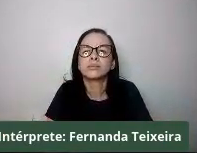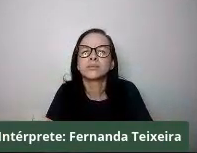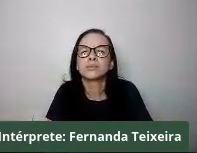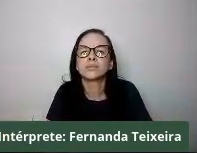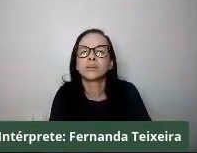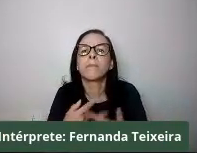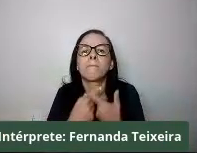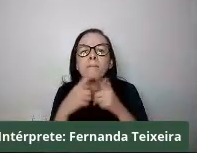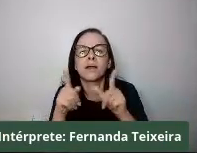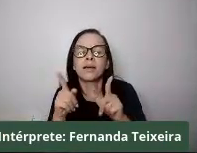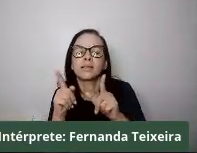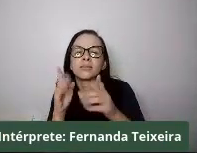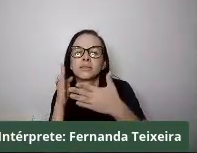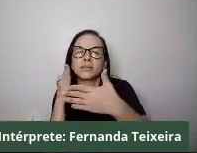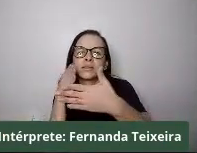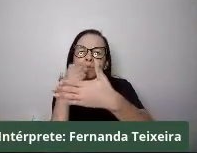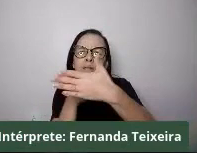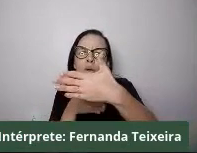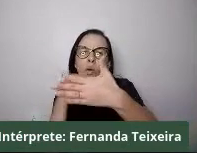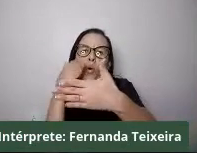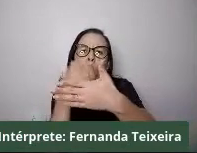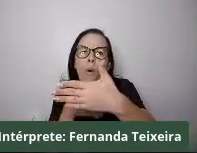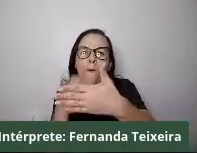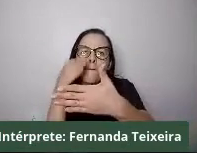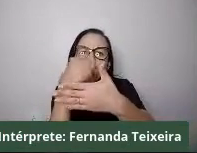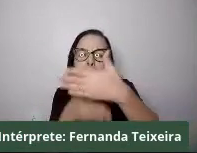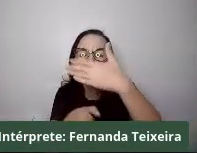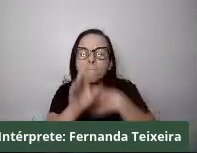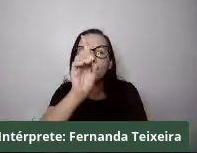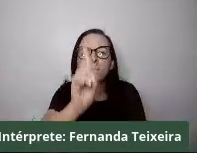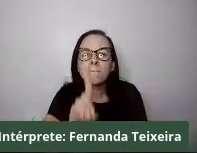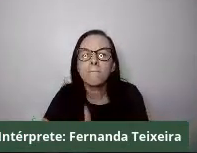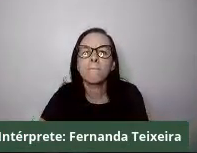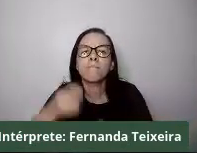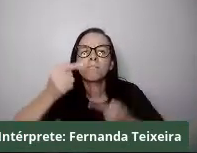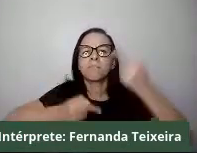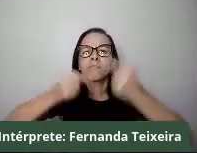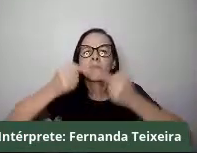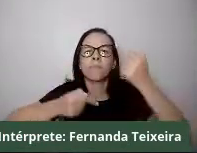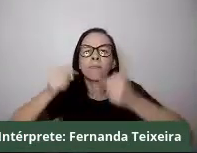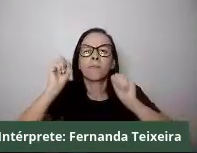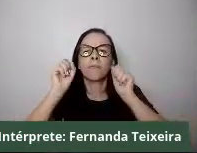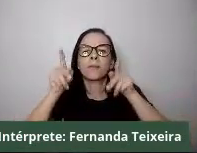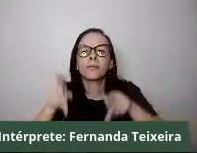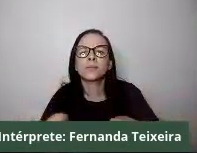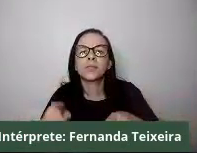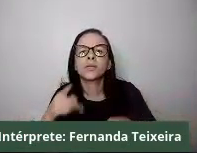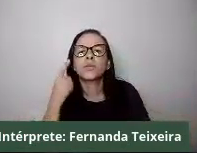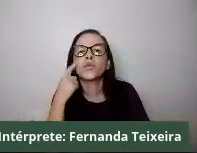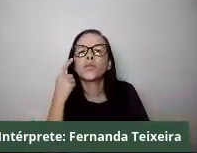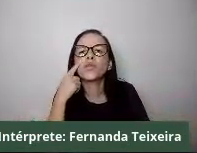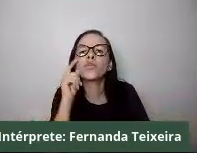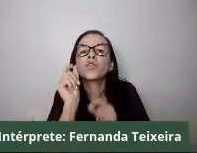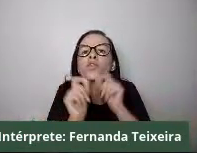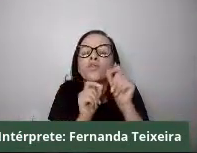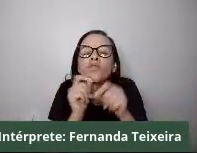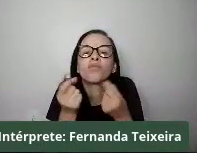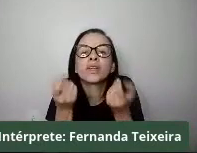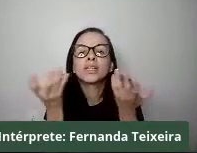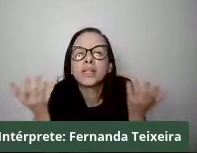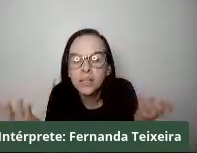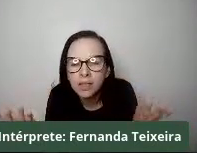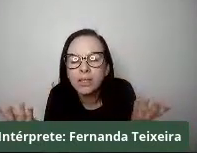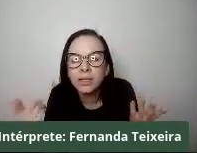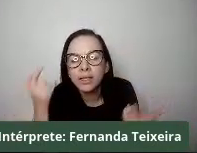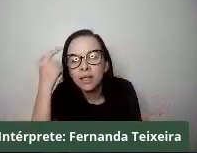A gente vai ter aí, né, quando a gente pensa os direitos, as políticas públicas das comunidades quilombolas, o que a gente vai ter aí, né, pensando de 2016